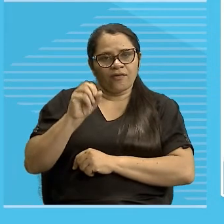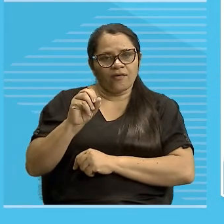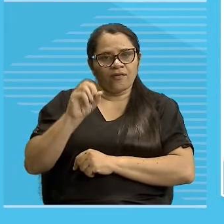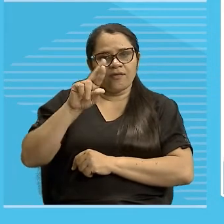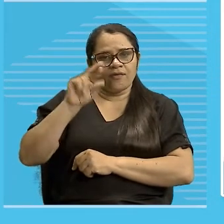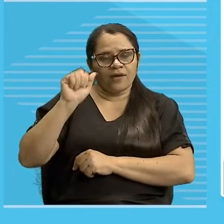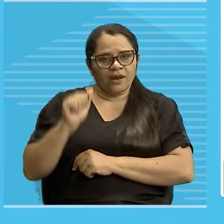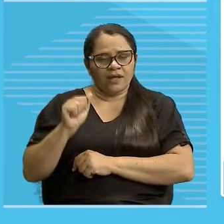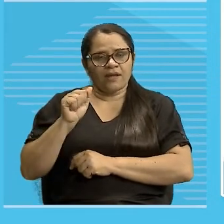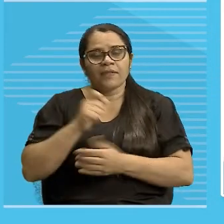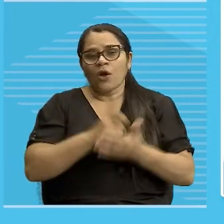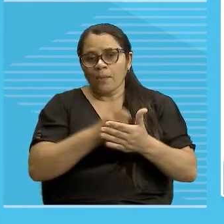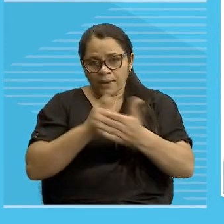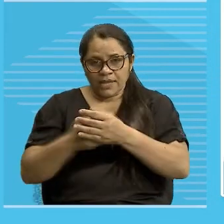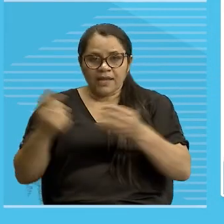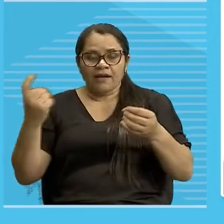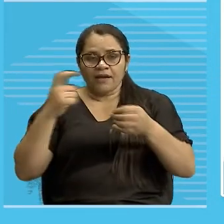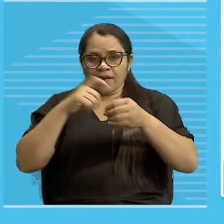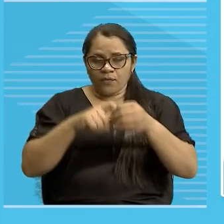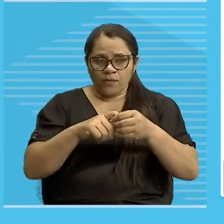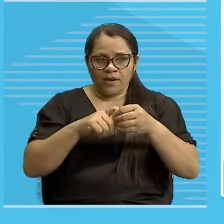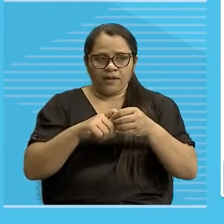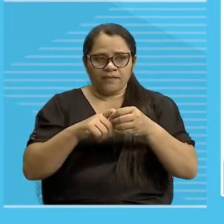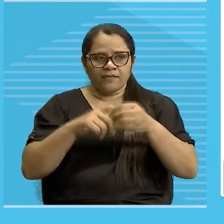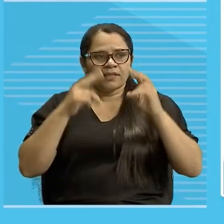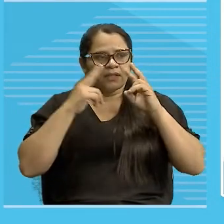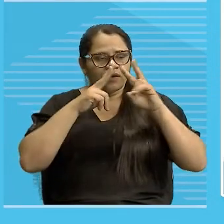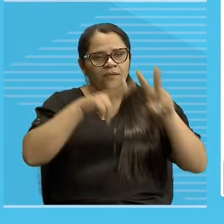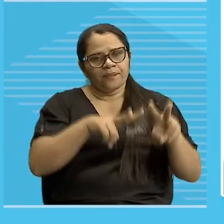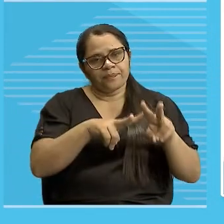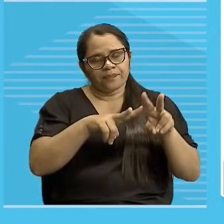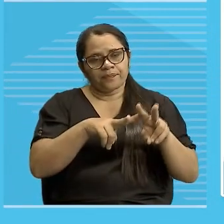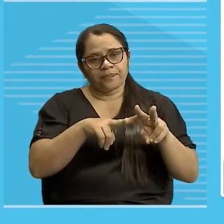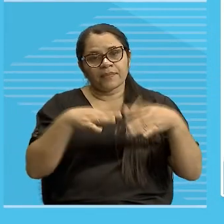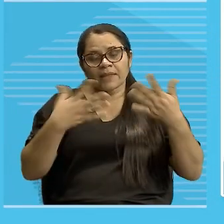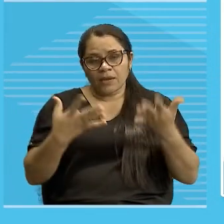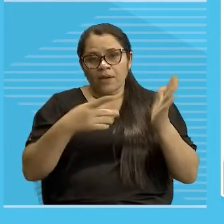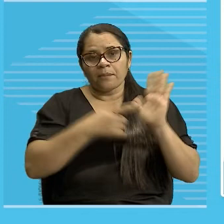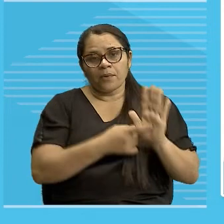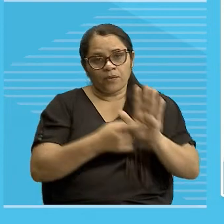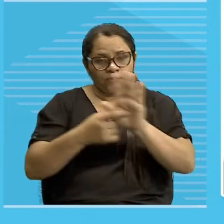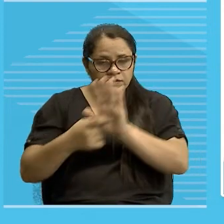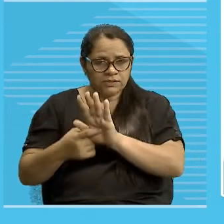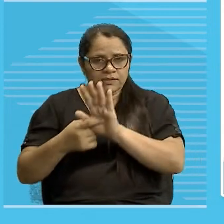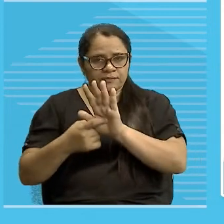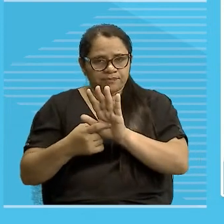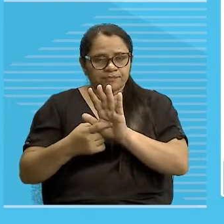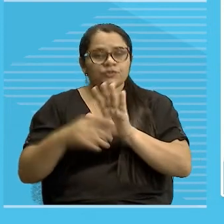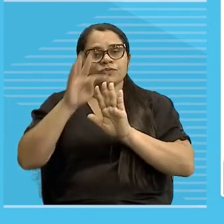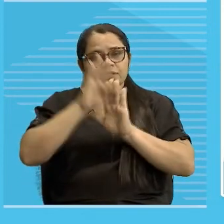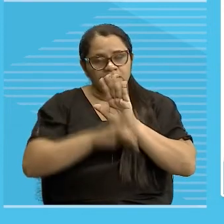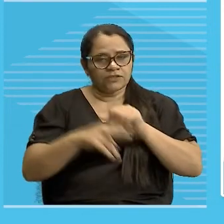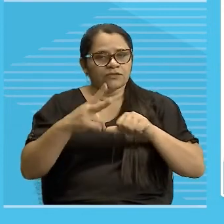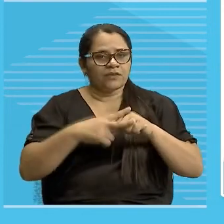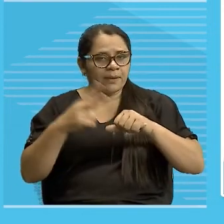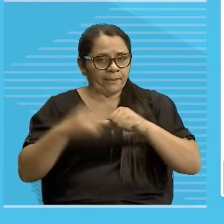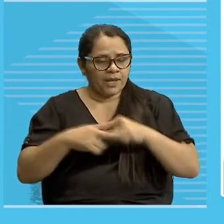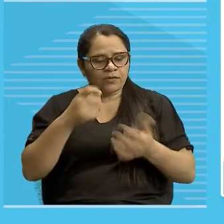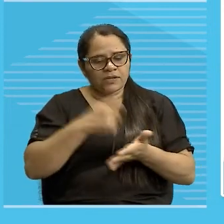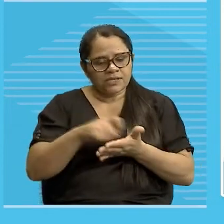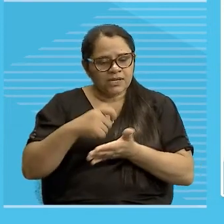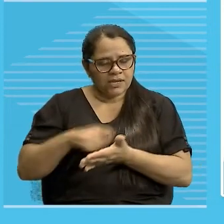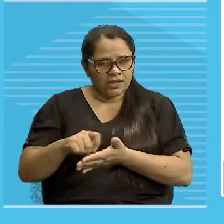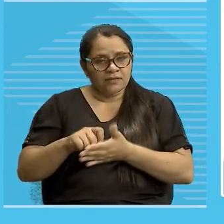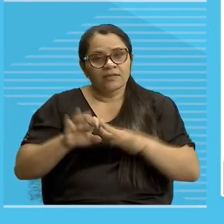Então, claro que isso fica muito mais visível num texto verbal e escrito, fica muito mais tranquilo para você analisar,